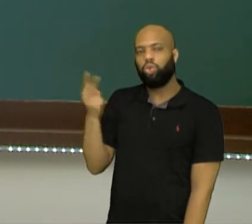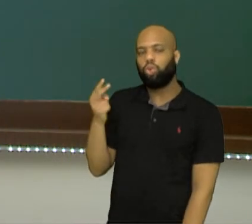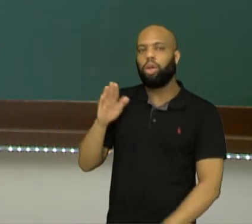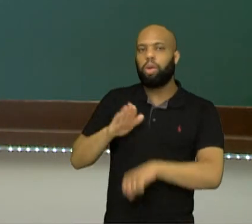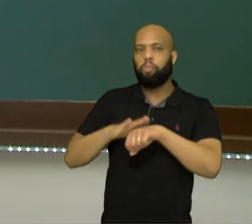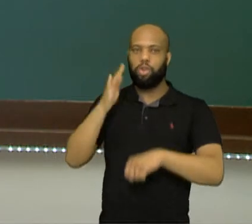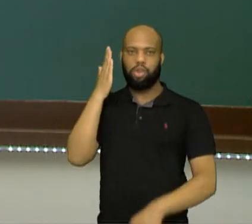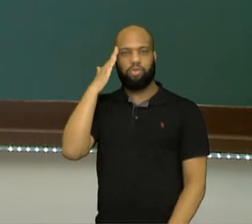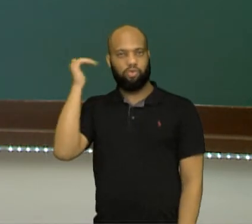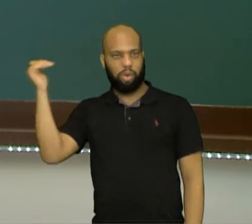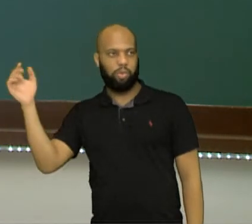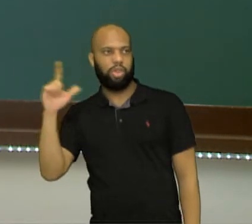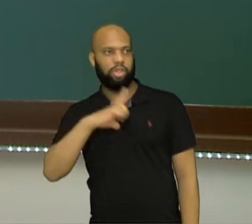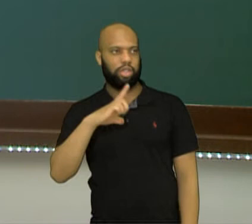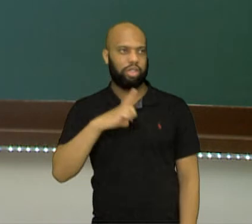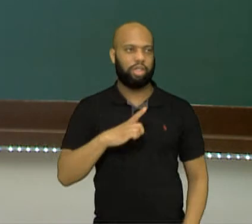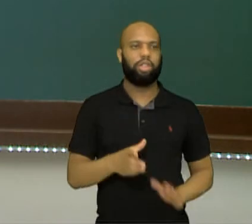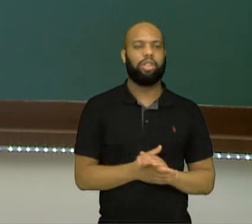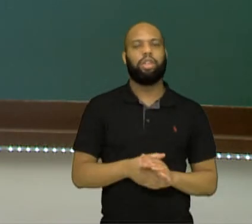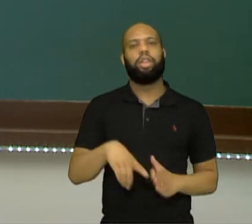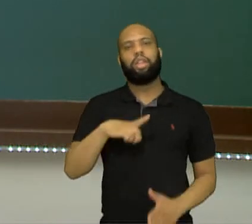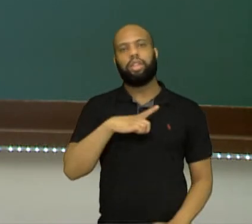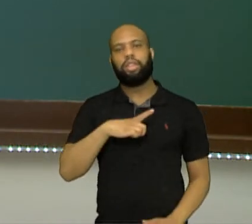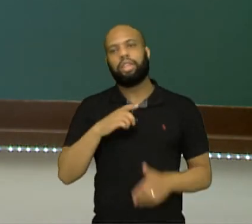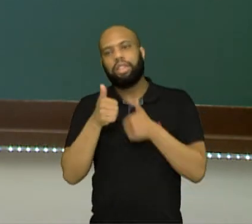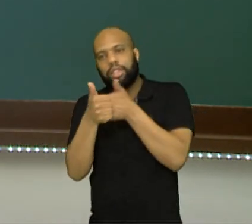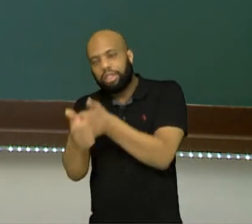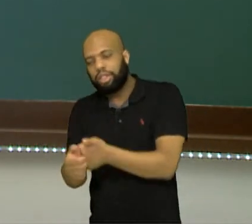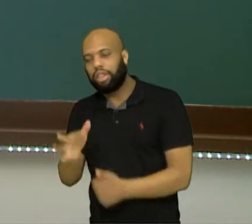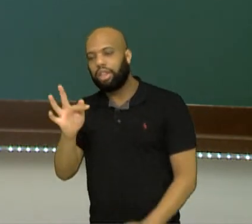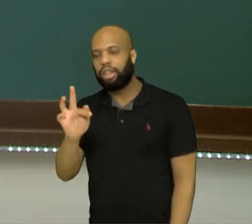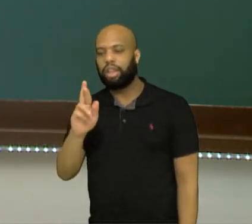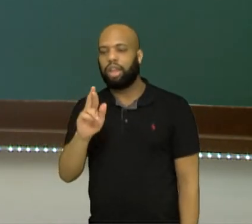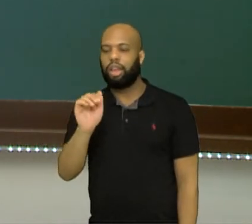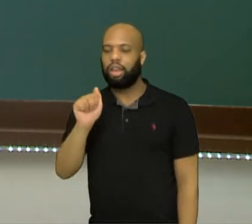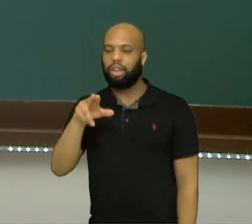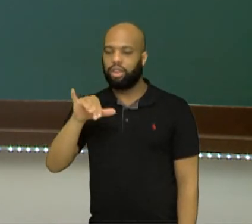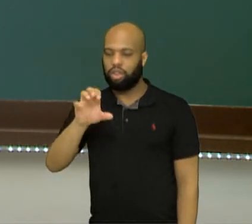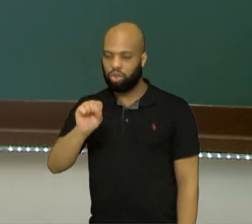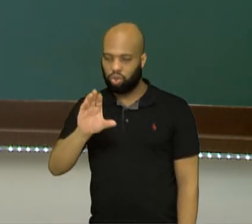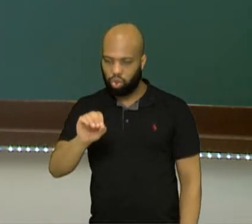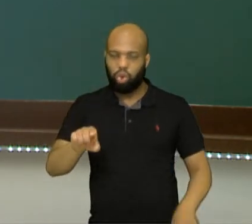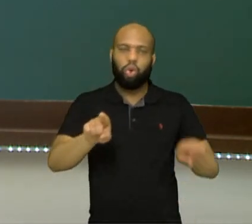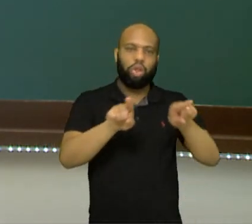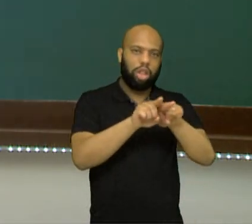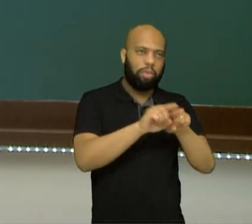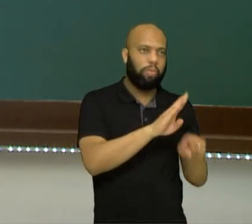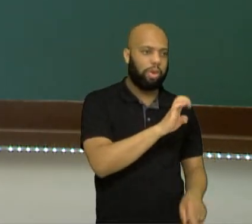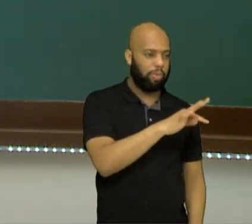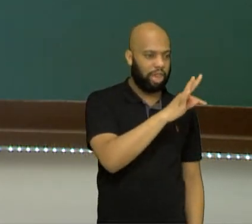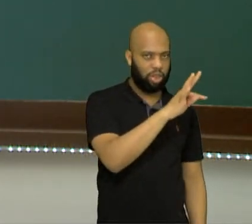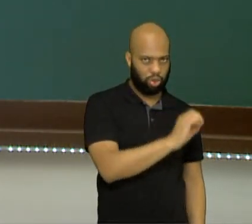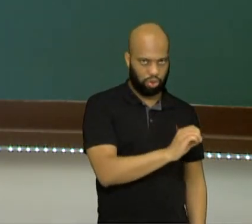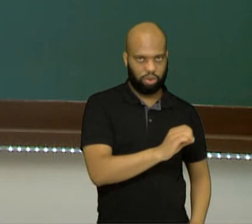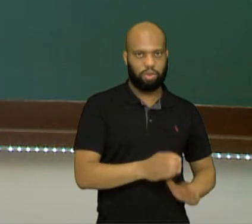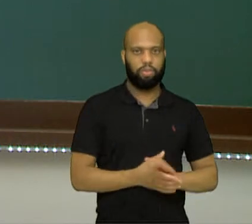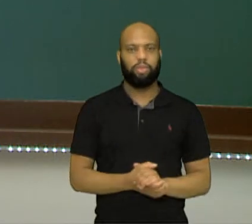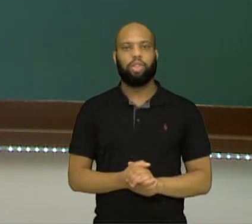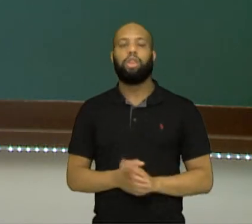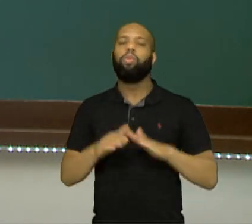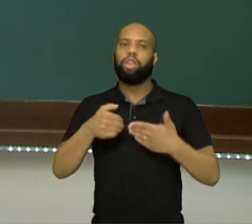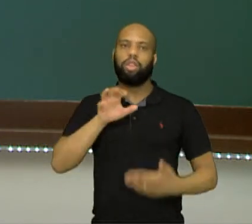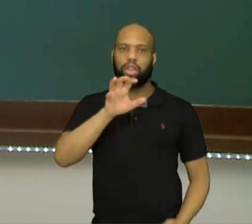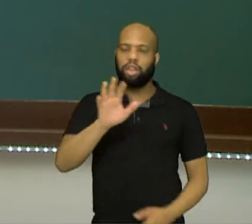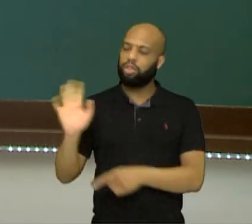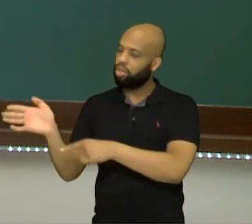conhecidas ordens religiosas, né? A franciscana e a ordem beneditina, certo, pessoal? Então é